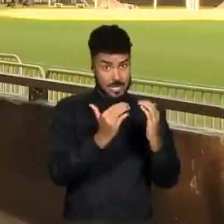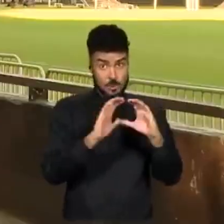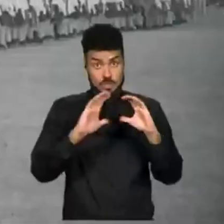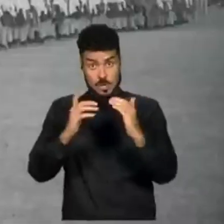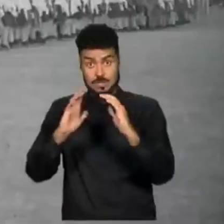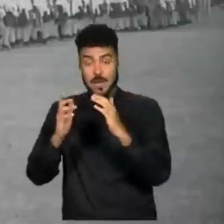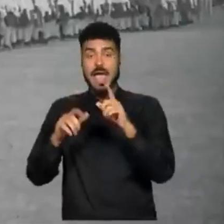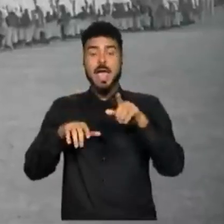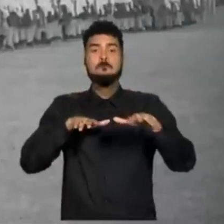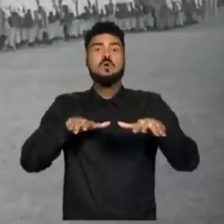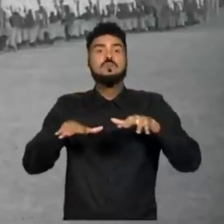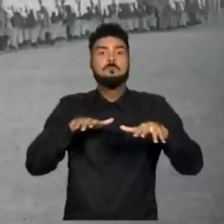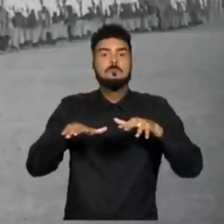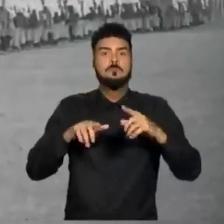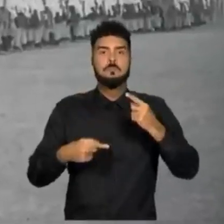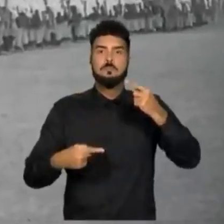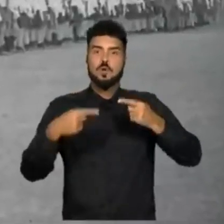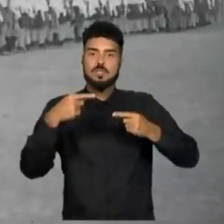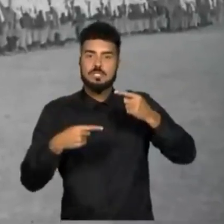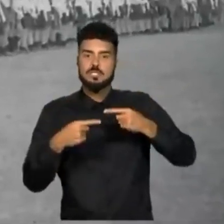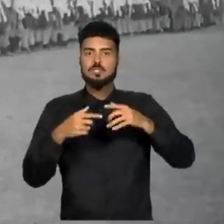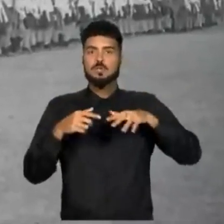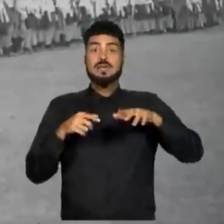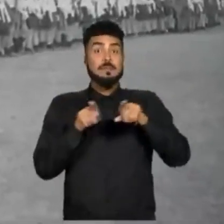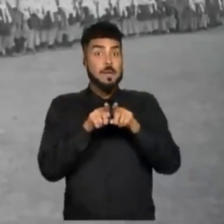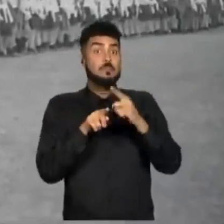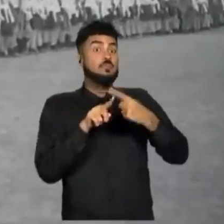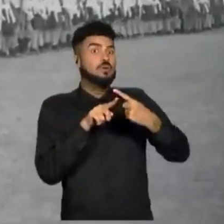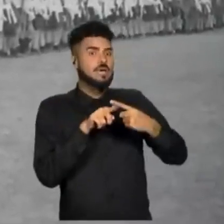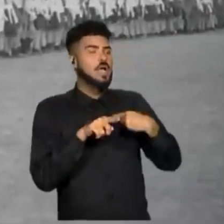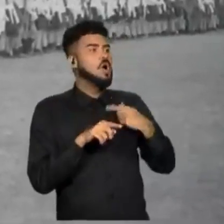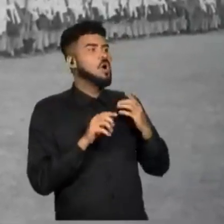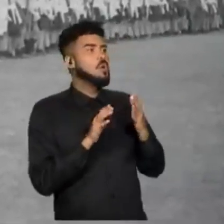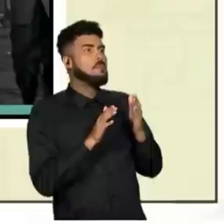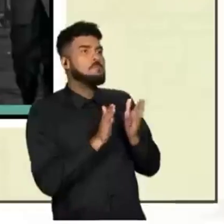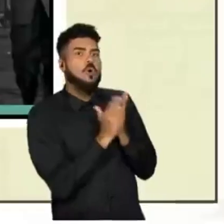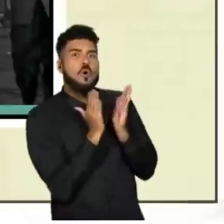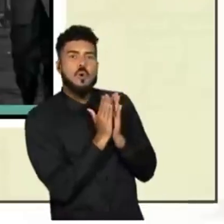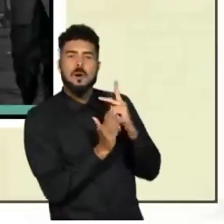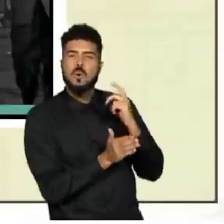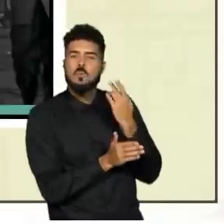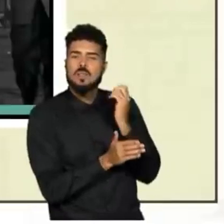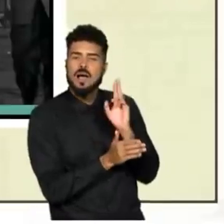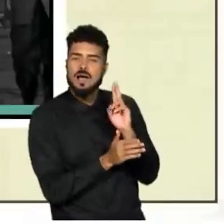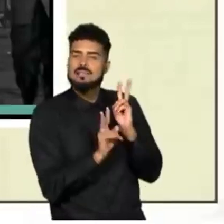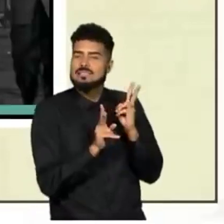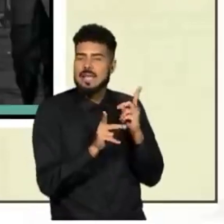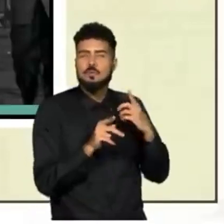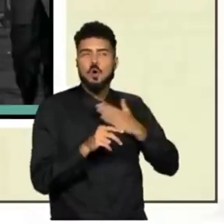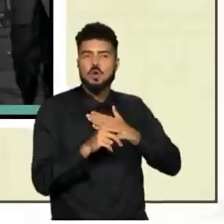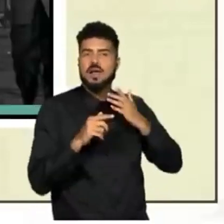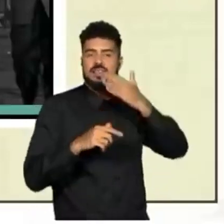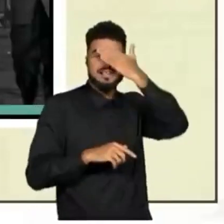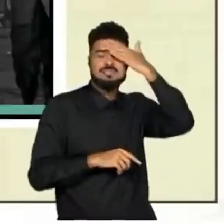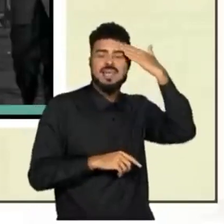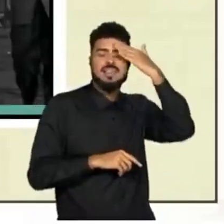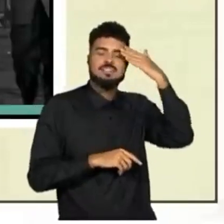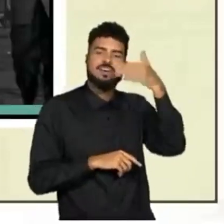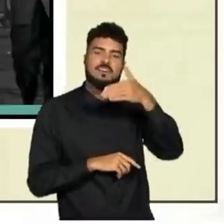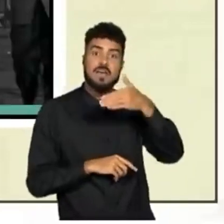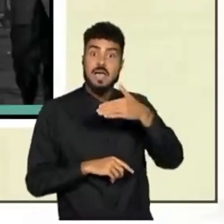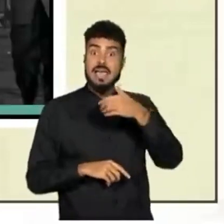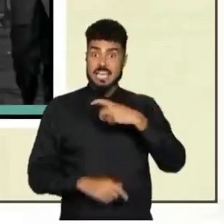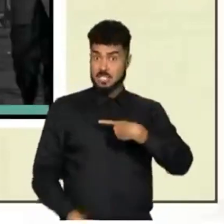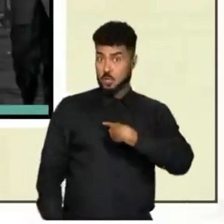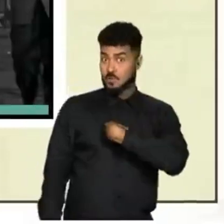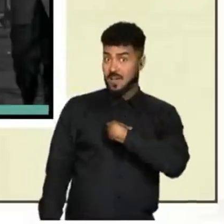comprou a porcentagem da SAF do Vasco e a detentora do futebol. E o estádio do Vasco, que é um estádio centenário